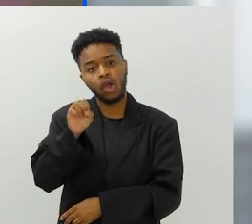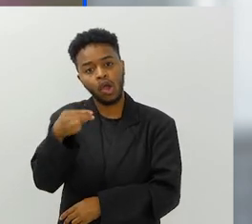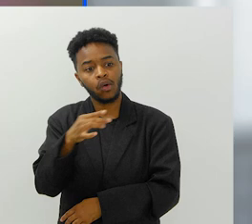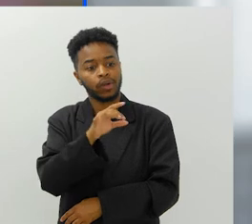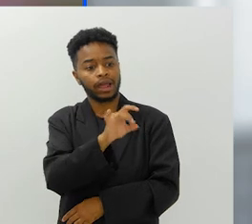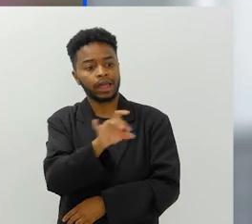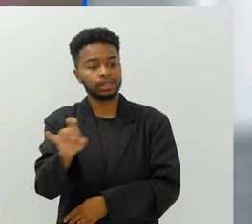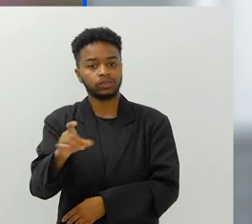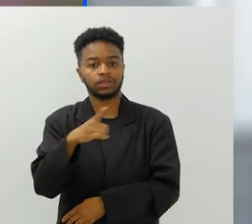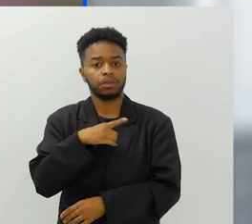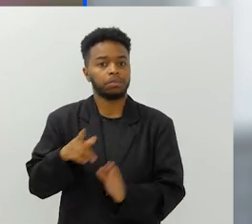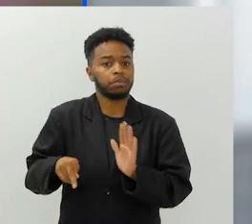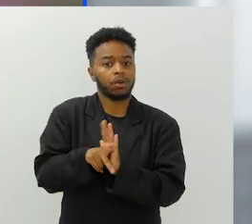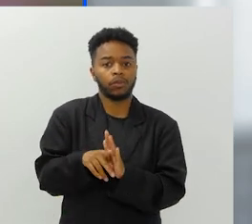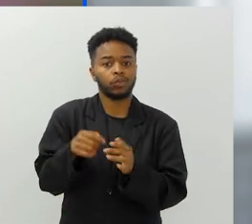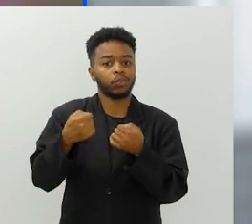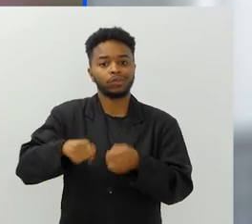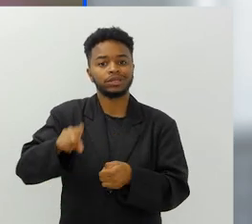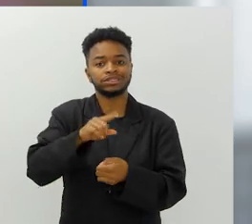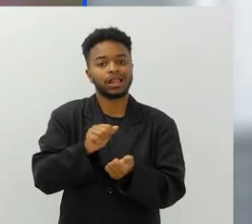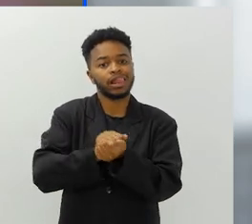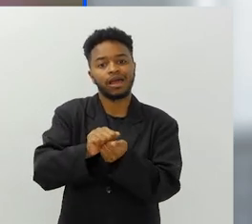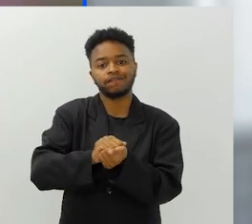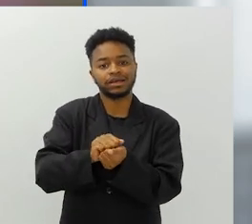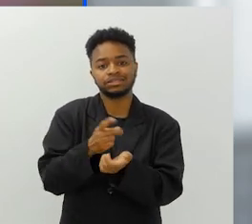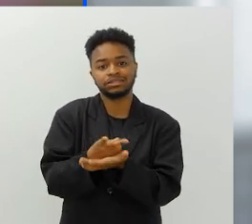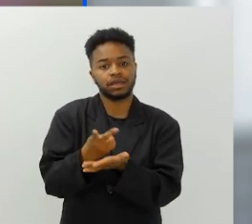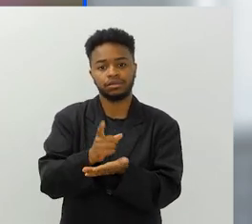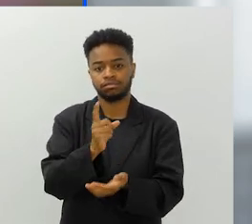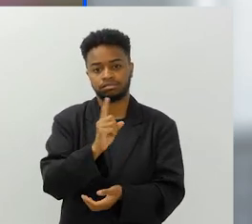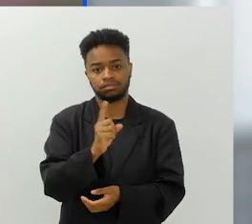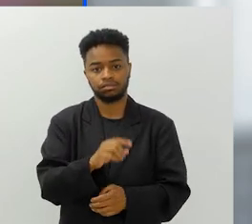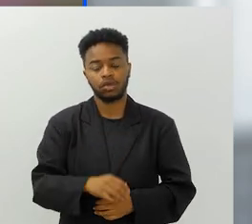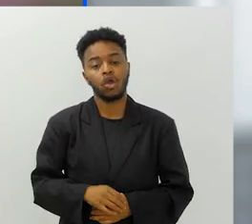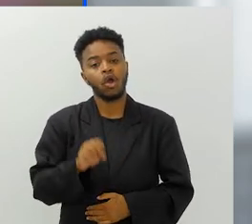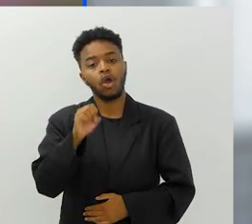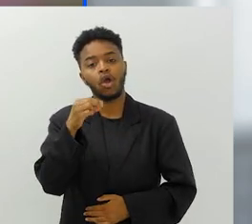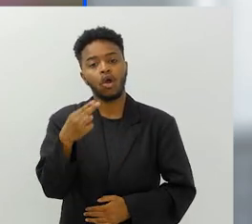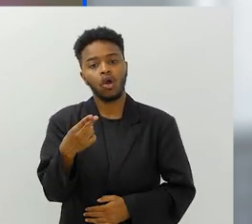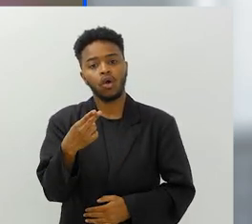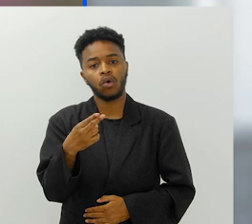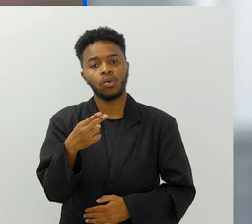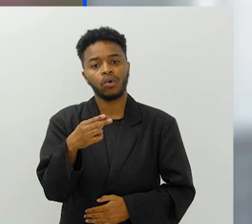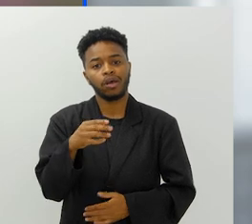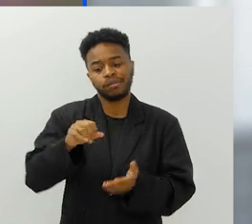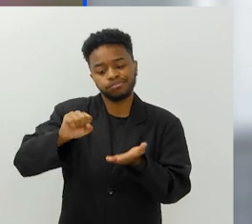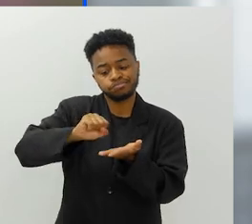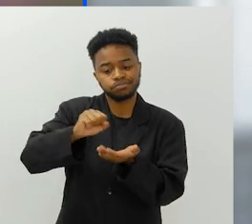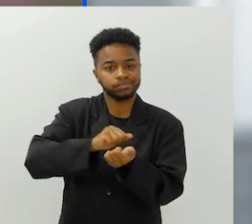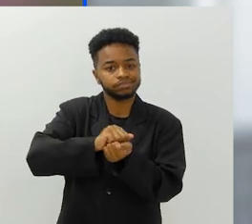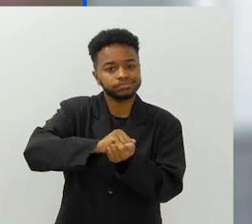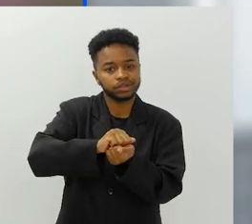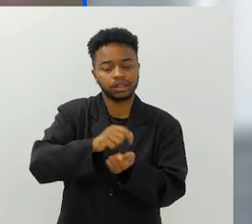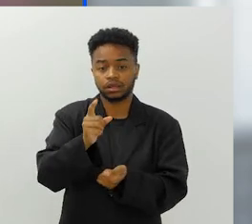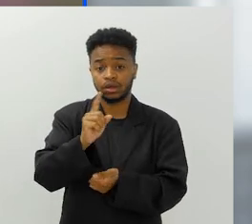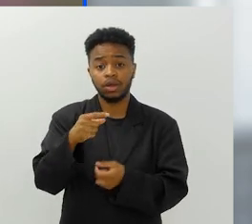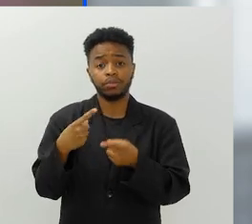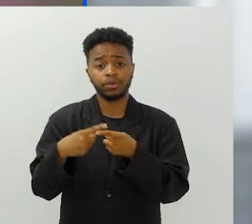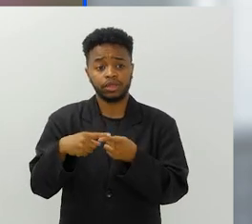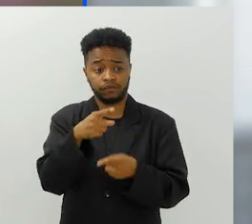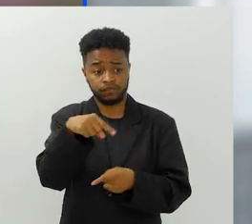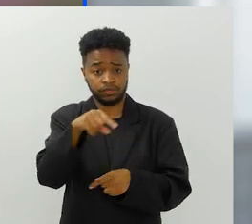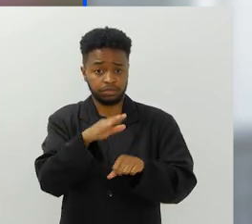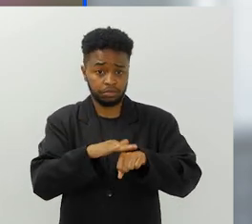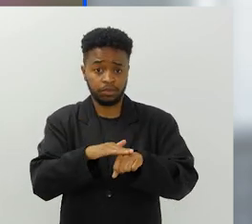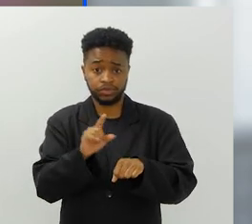ou tenha um copo para cada um da sua casa, você não precisa lavar o copo o tempo todo, ou passar detergente nele, porque